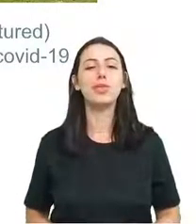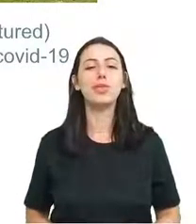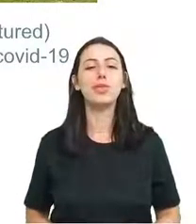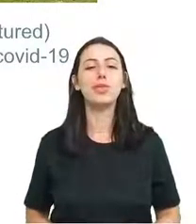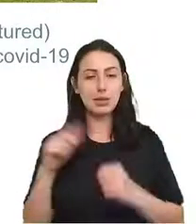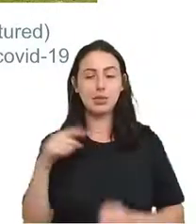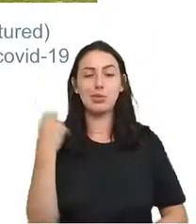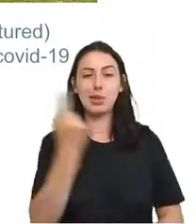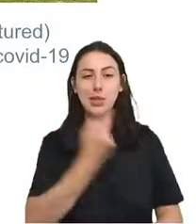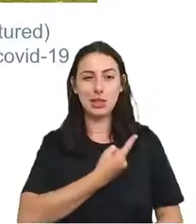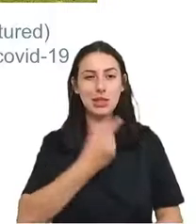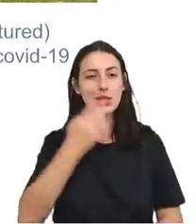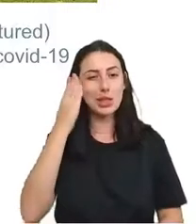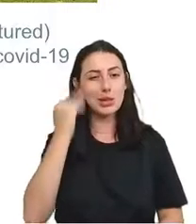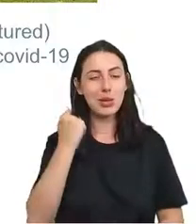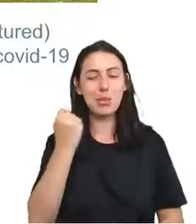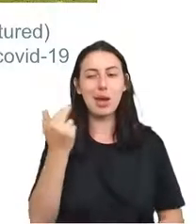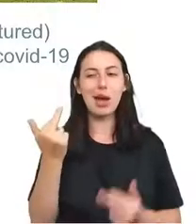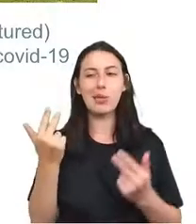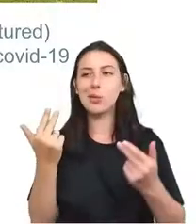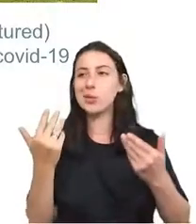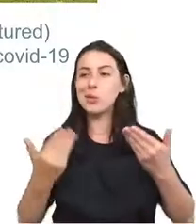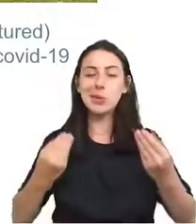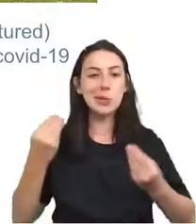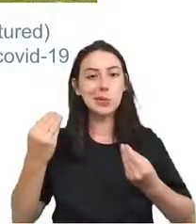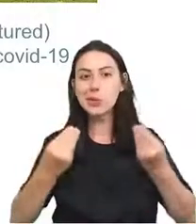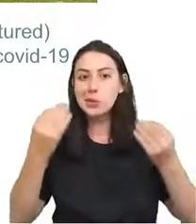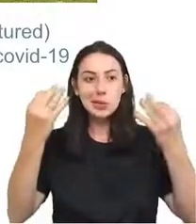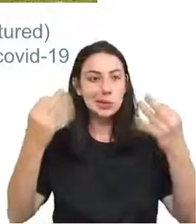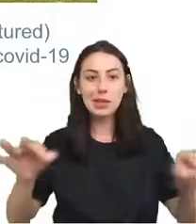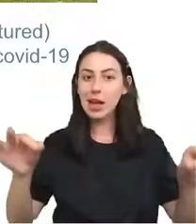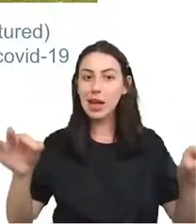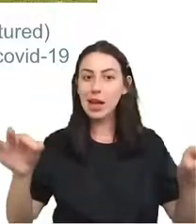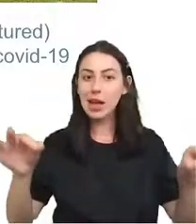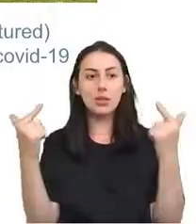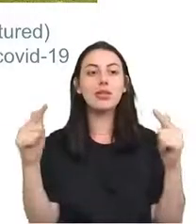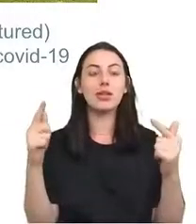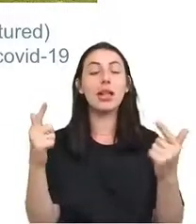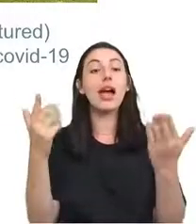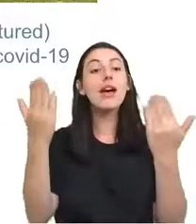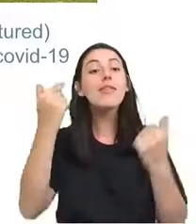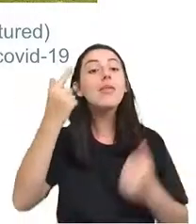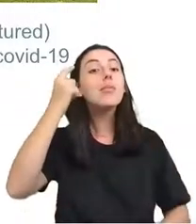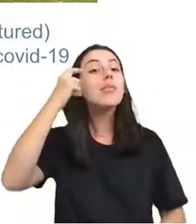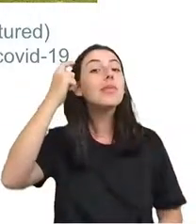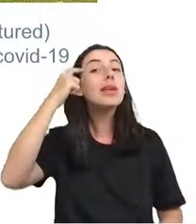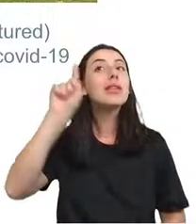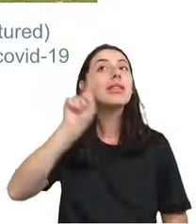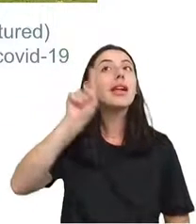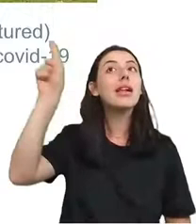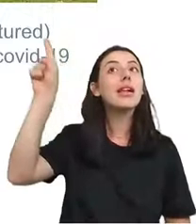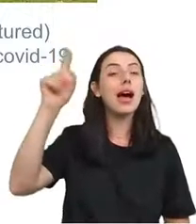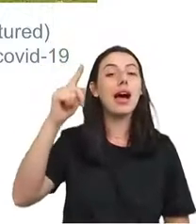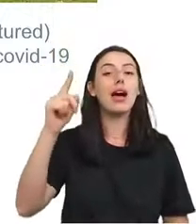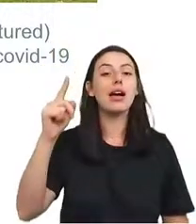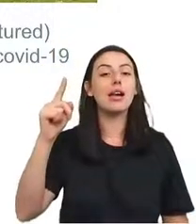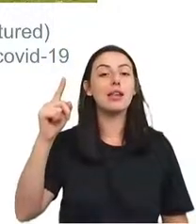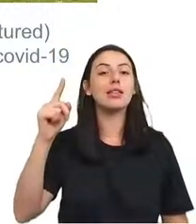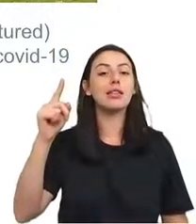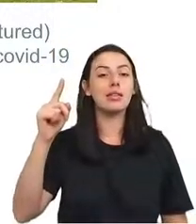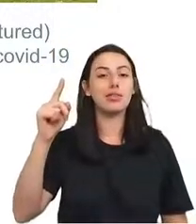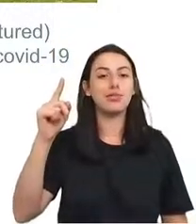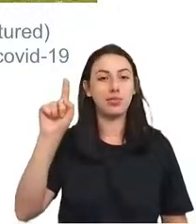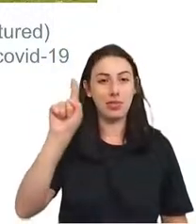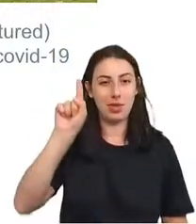subestimativa, vamos pensar no parlamento da África do Sul. Lá sabemos que 5% do parlamento morreu de